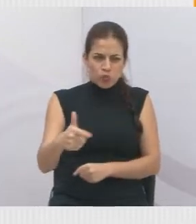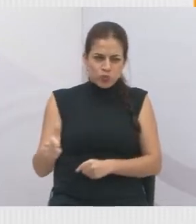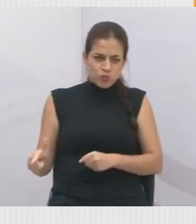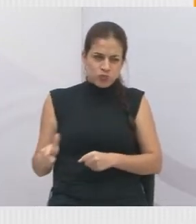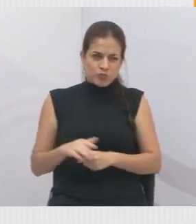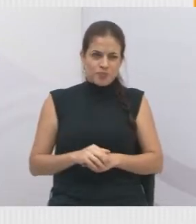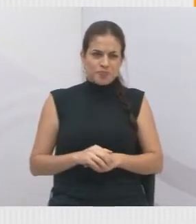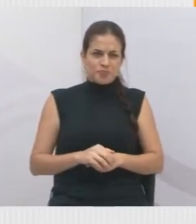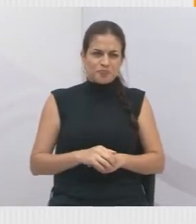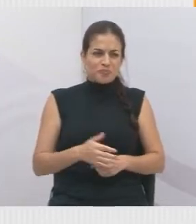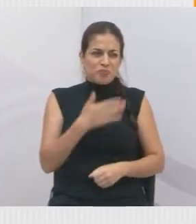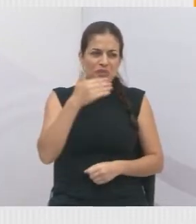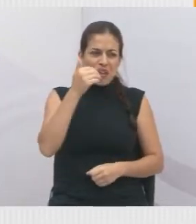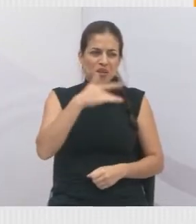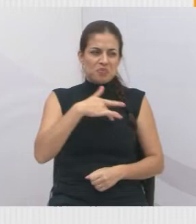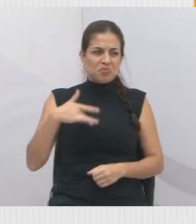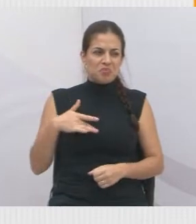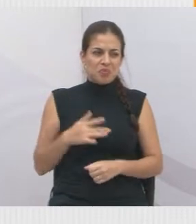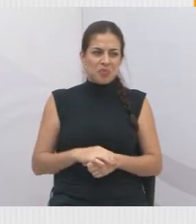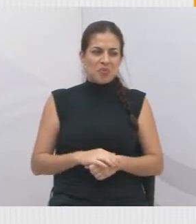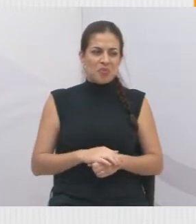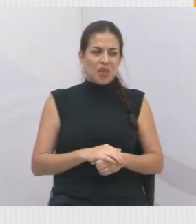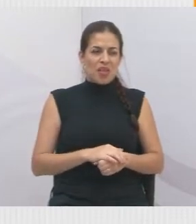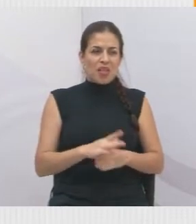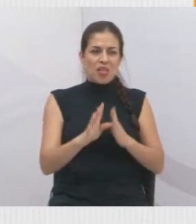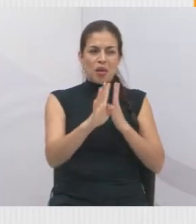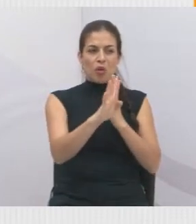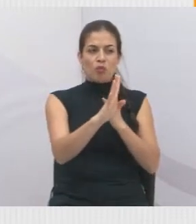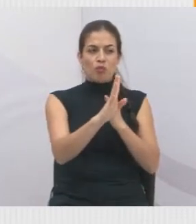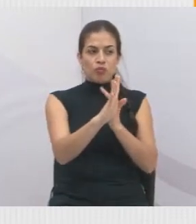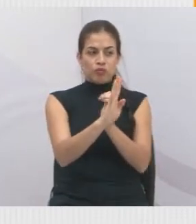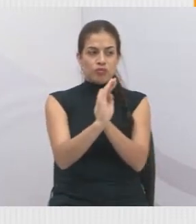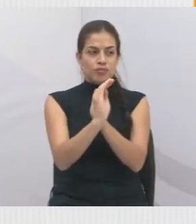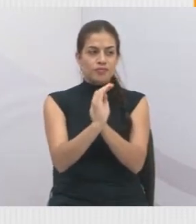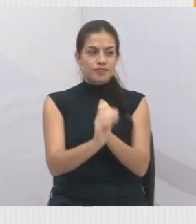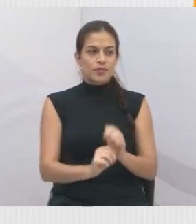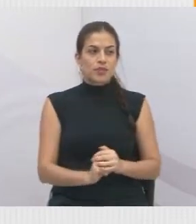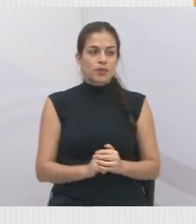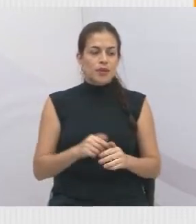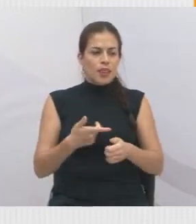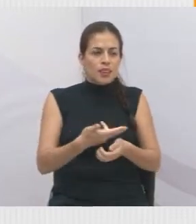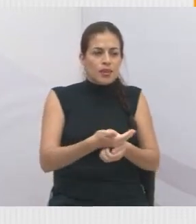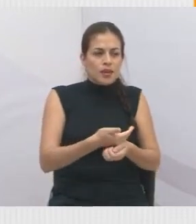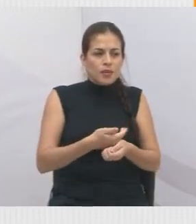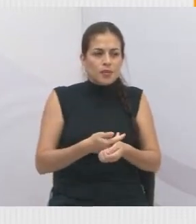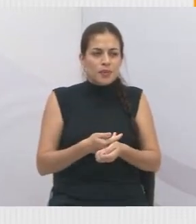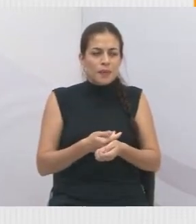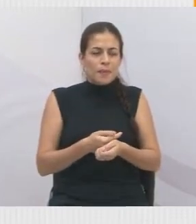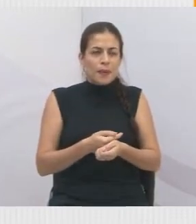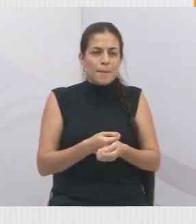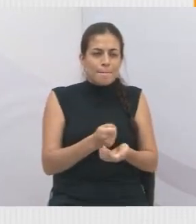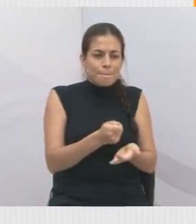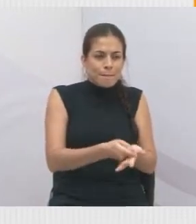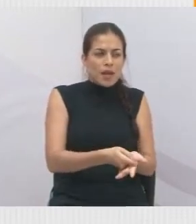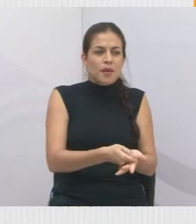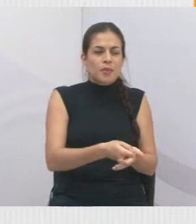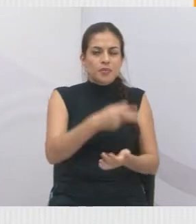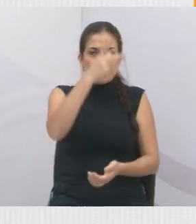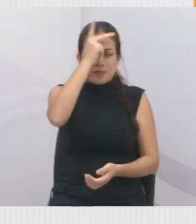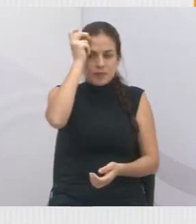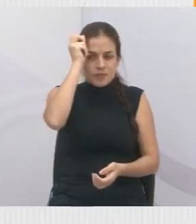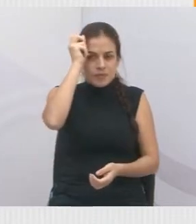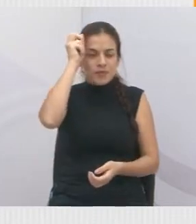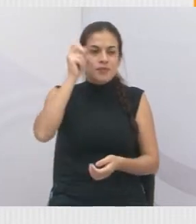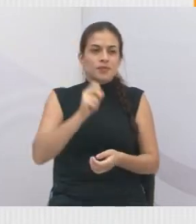saúde, reduzir fila de cirurgia, medicamentos. Nós vamos cobrar ao prefeito mais celeridade nessa obra. Continue